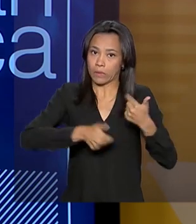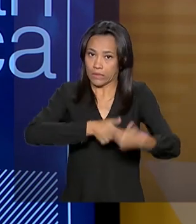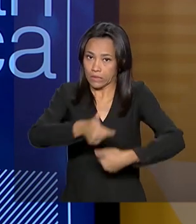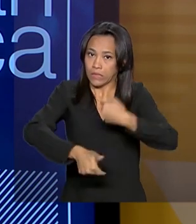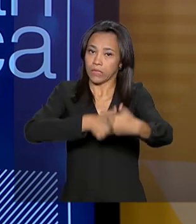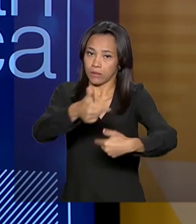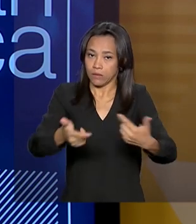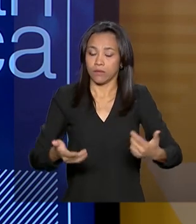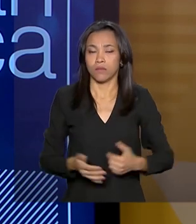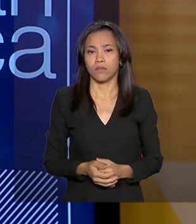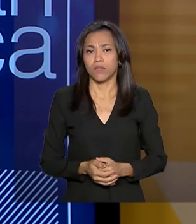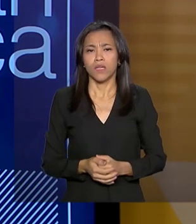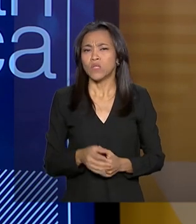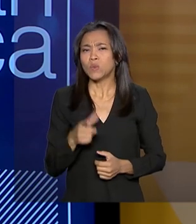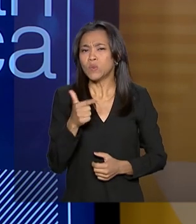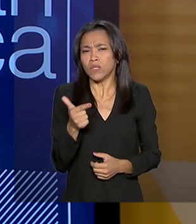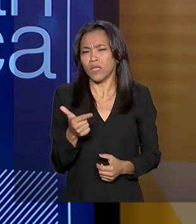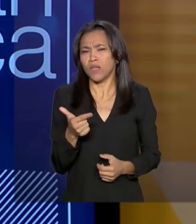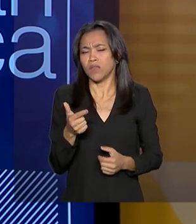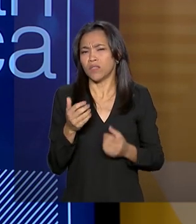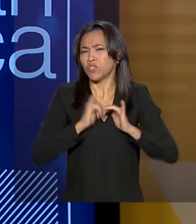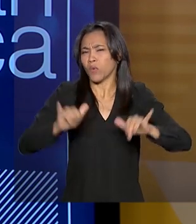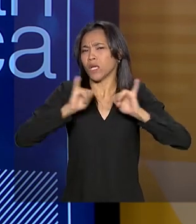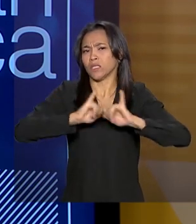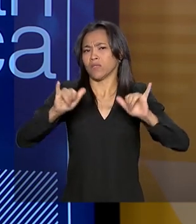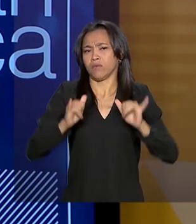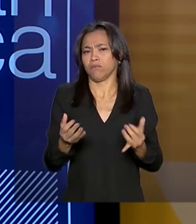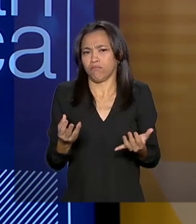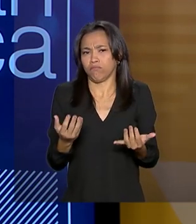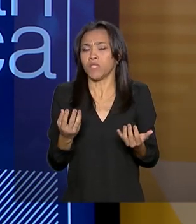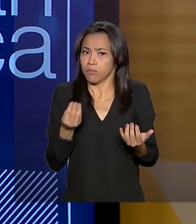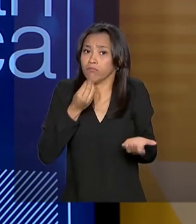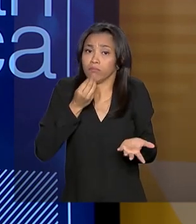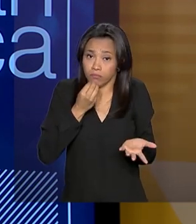Não há tanta divulgação quanto poderia, né?